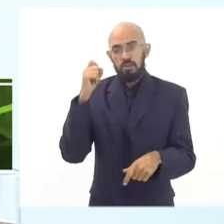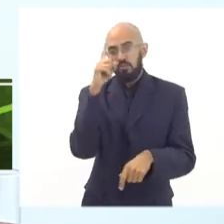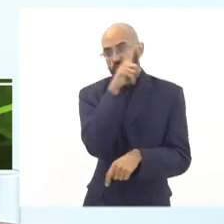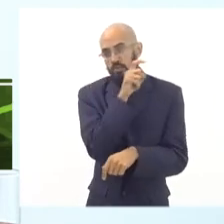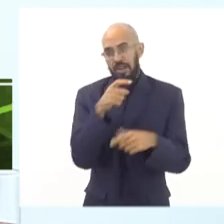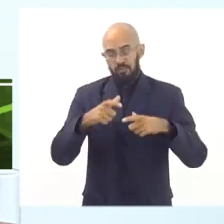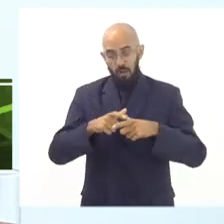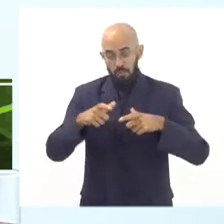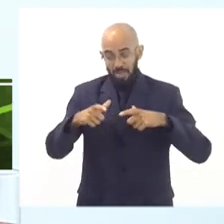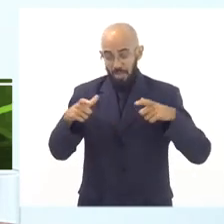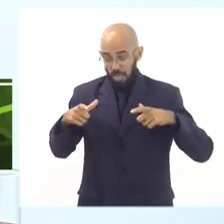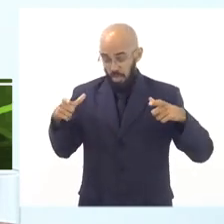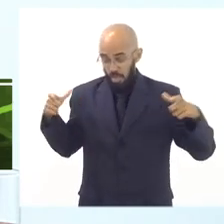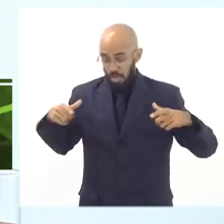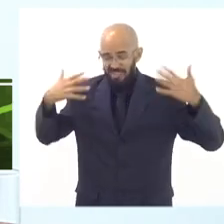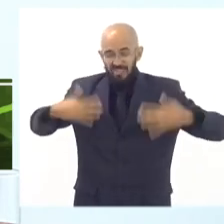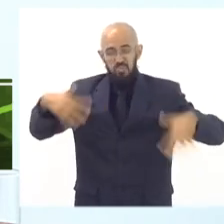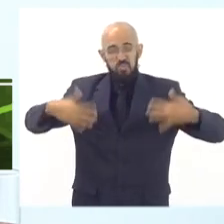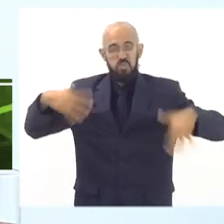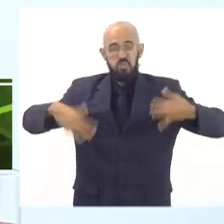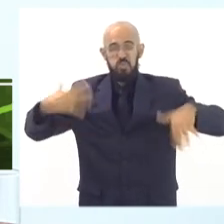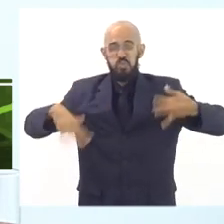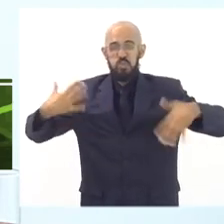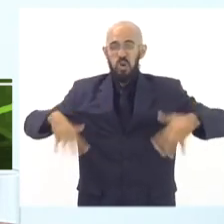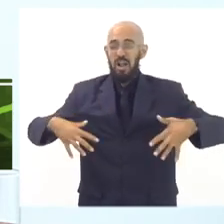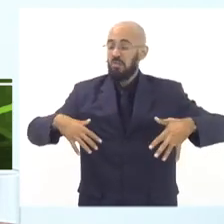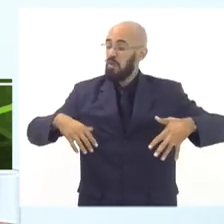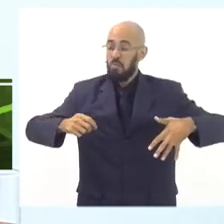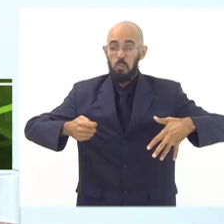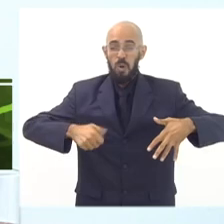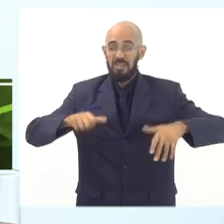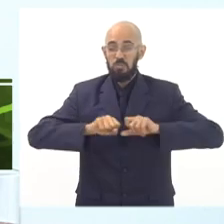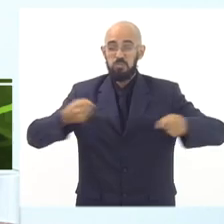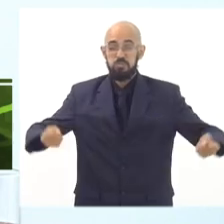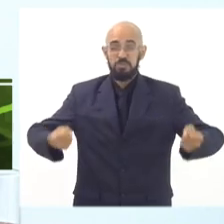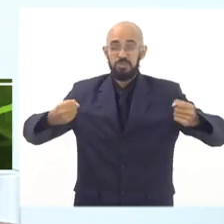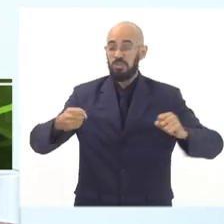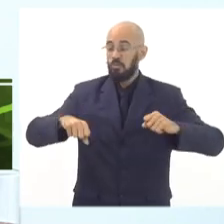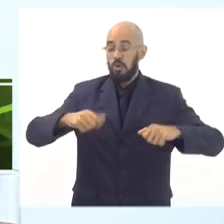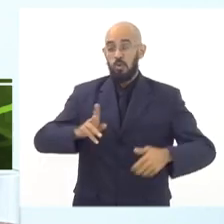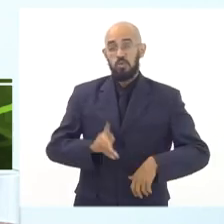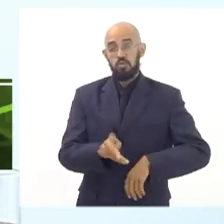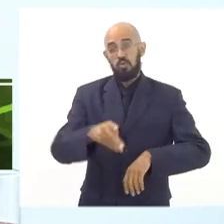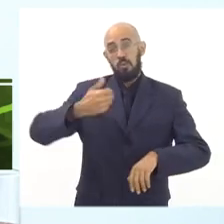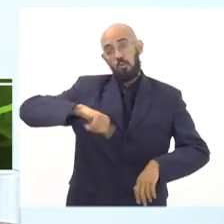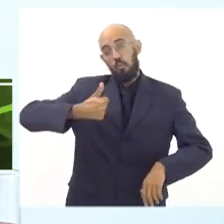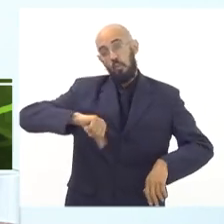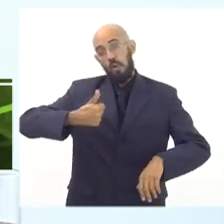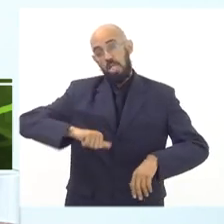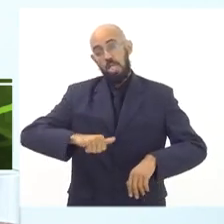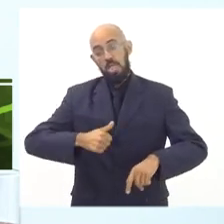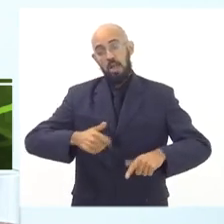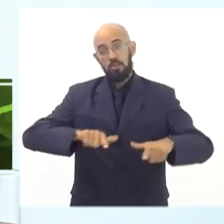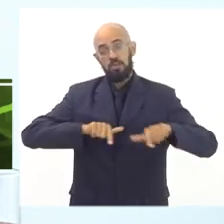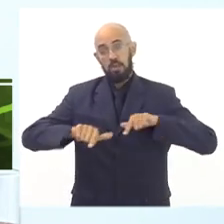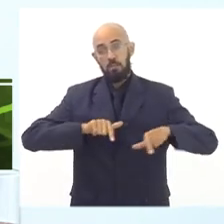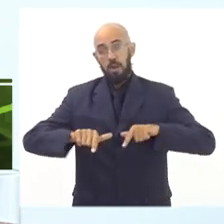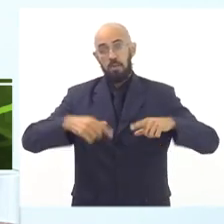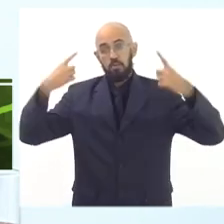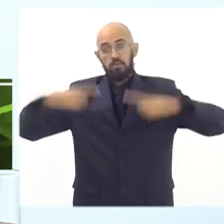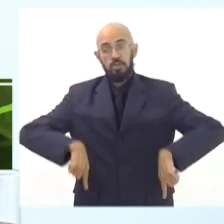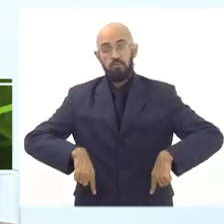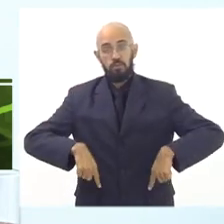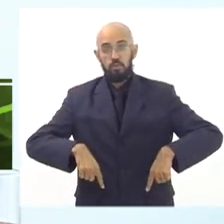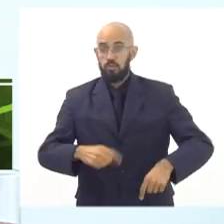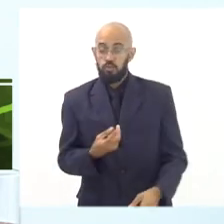evoluindo, vai ficando praticamente impossível o diretor conseguir manter a qualidade do seu trabalho diante de tantos desafios. O dinheiro